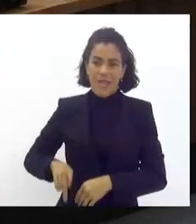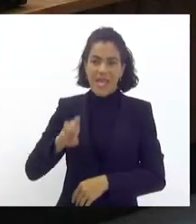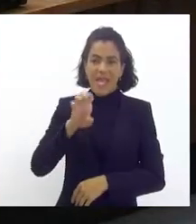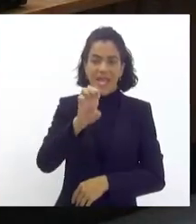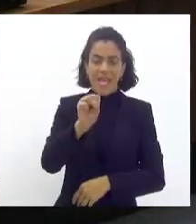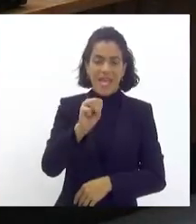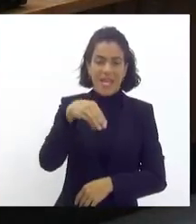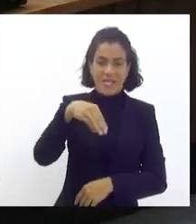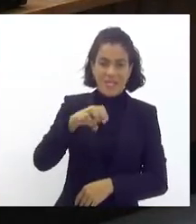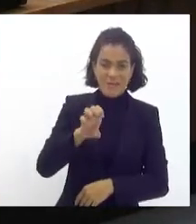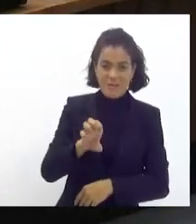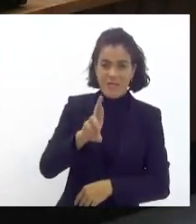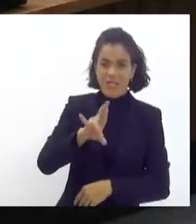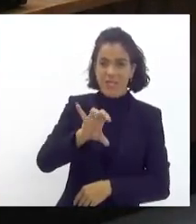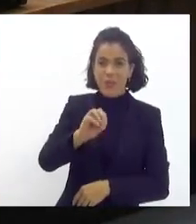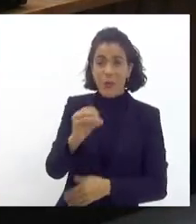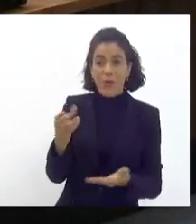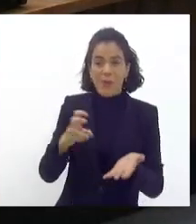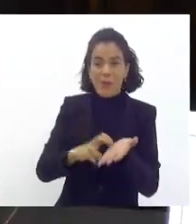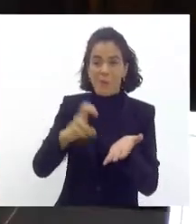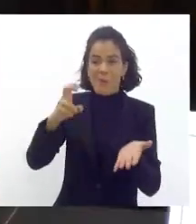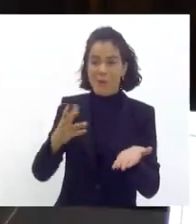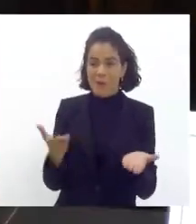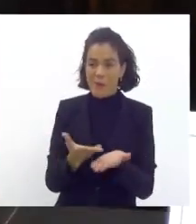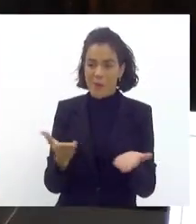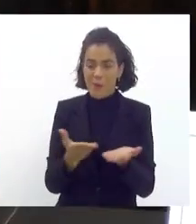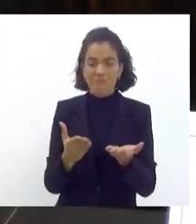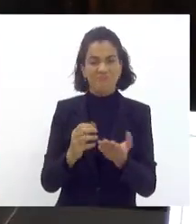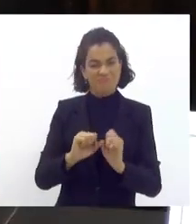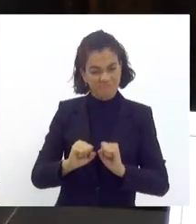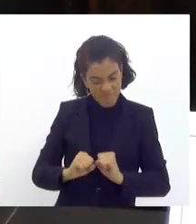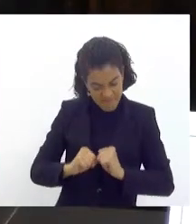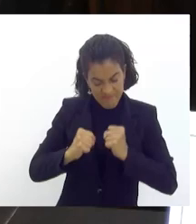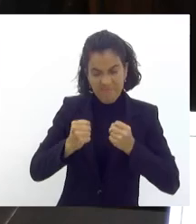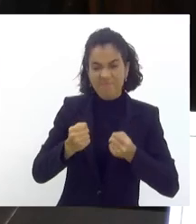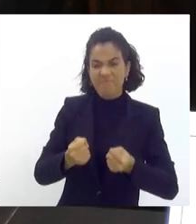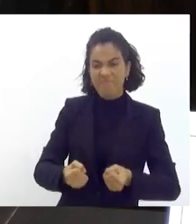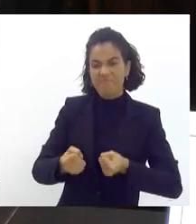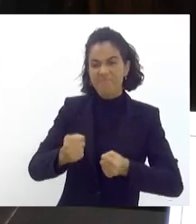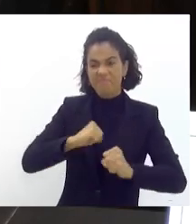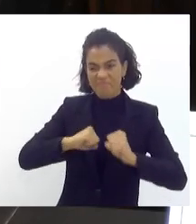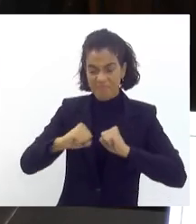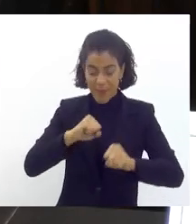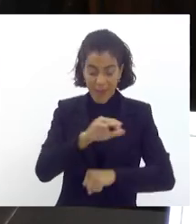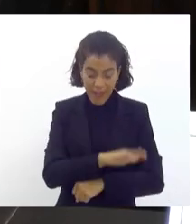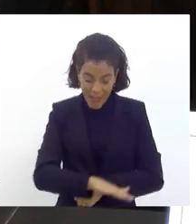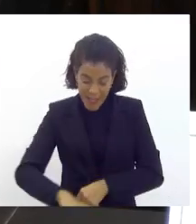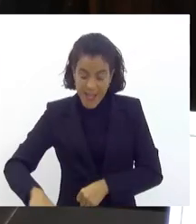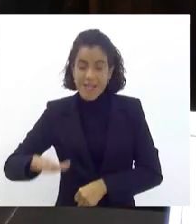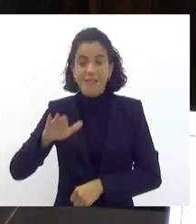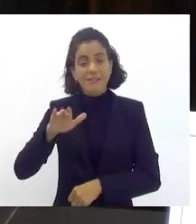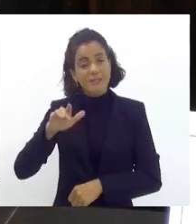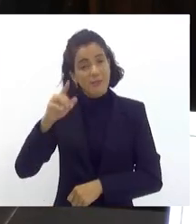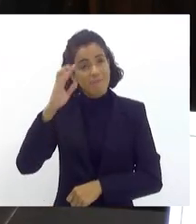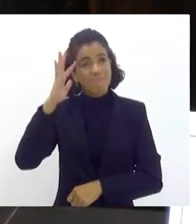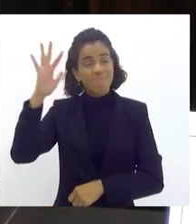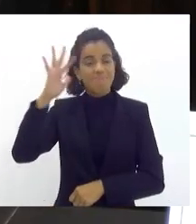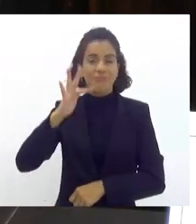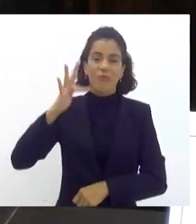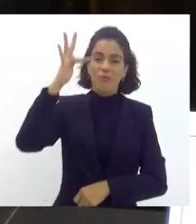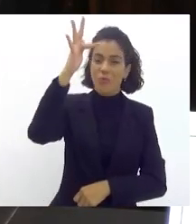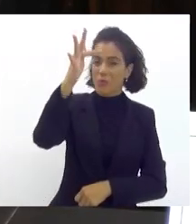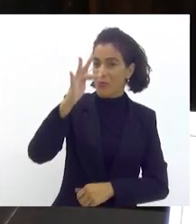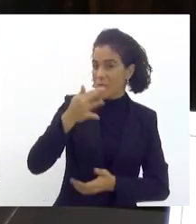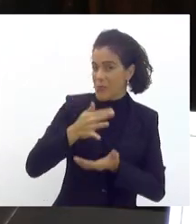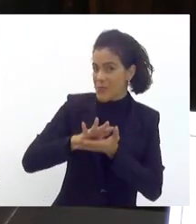presente aqui nessa manhã de hoje que é incansável na luta por nossas crianças nossos futuros do samba então queria